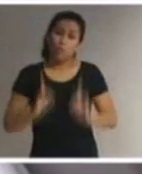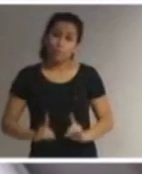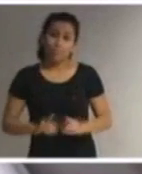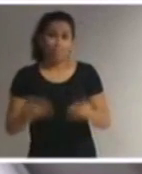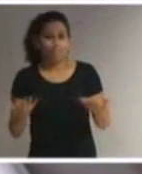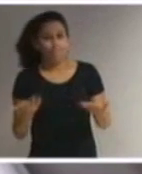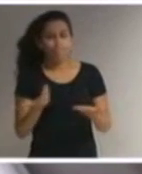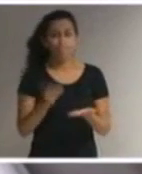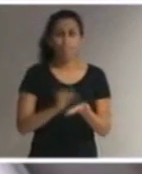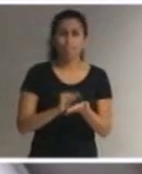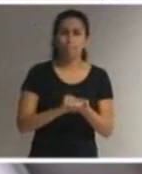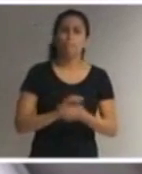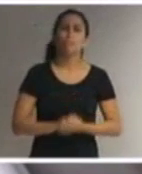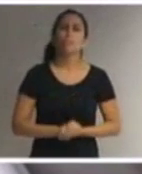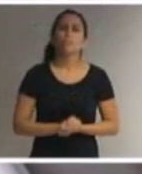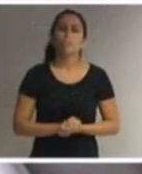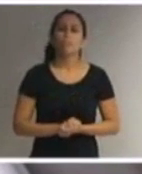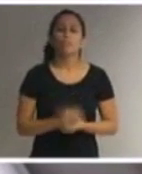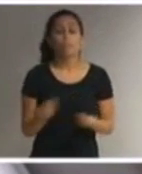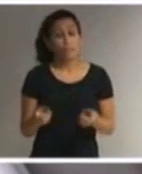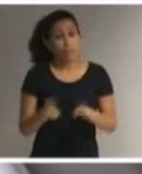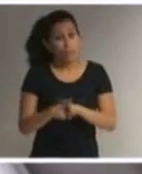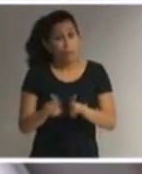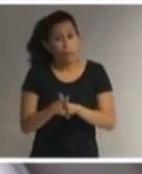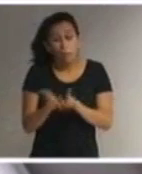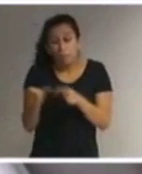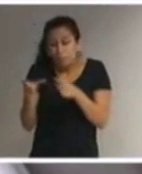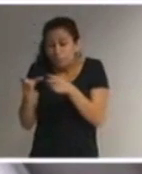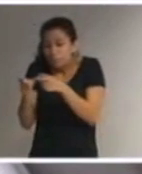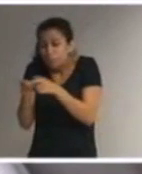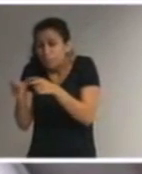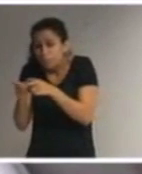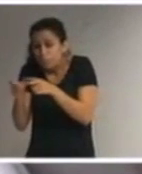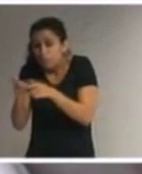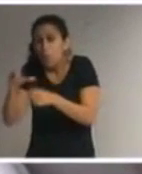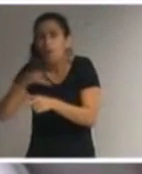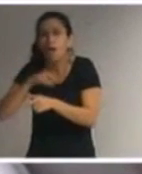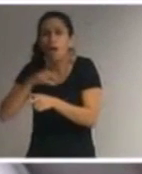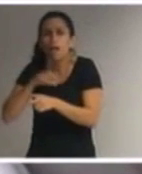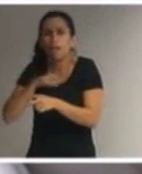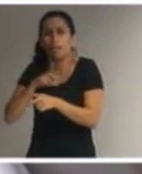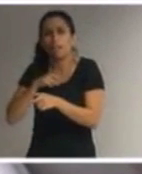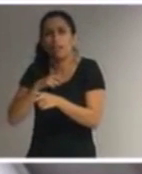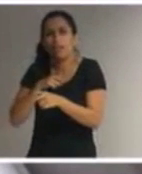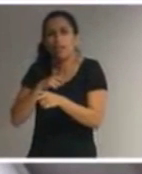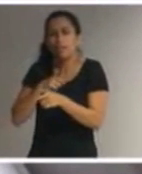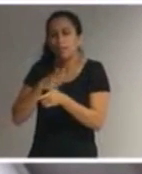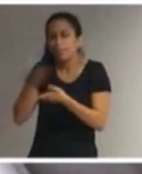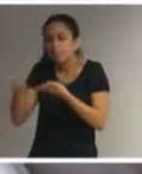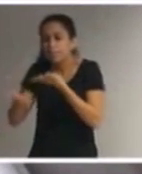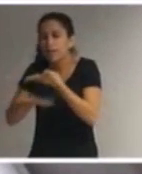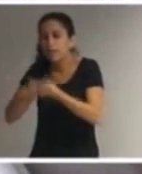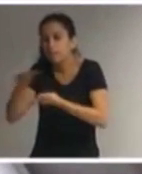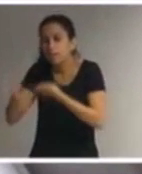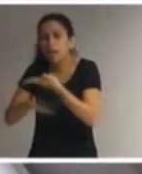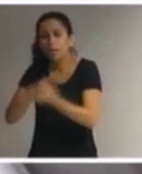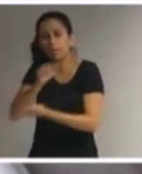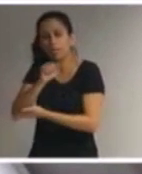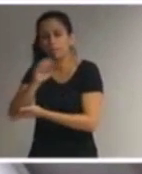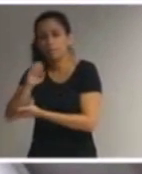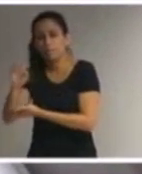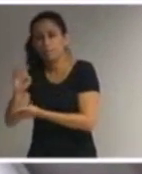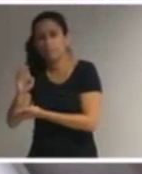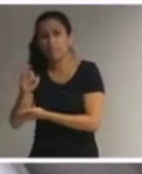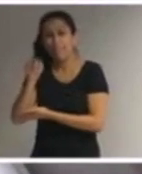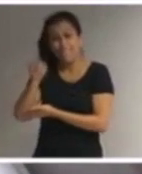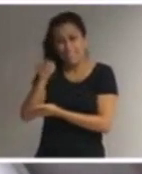as escolas privadas que oferecem um atendimento educacional especializado esse é ainda um desafio para ampliar o direito